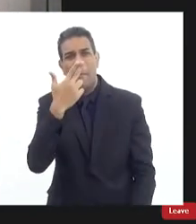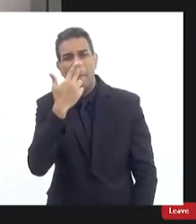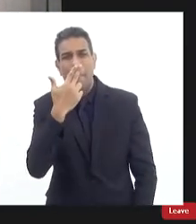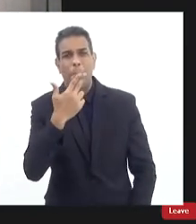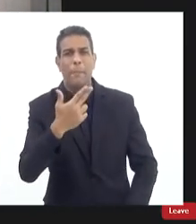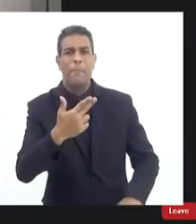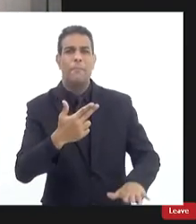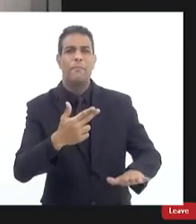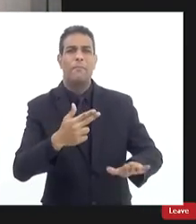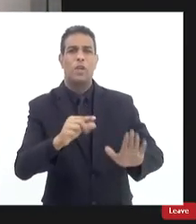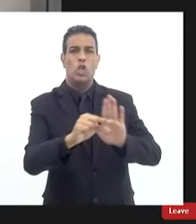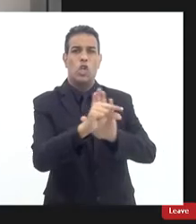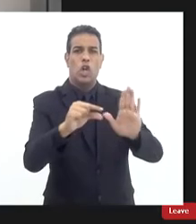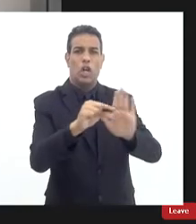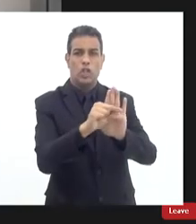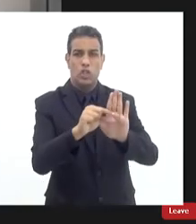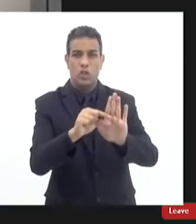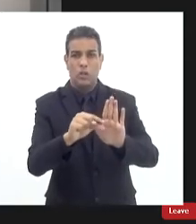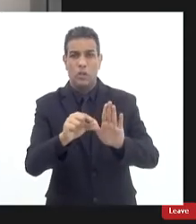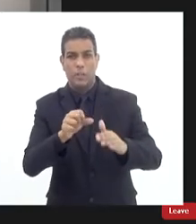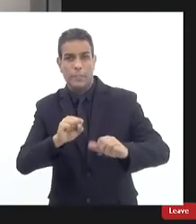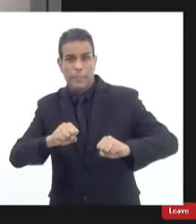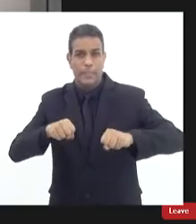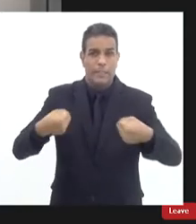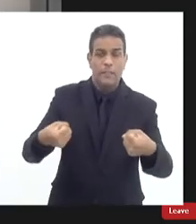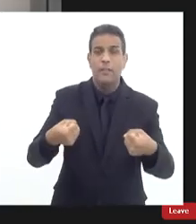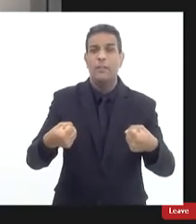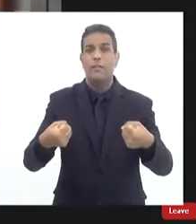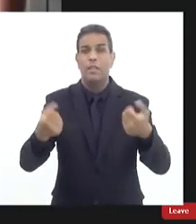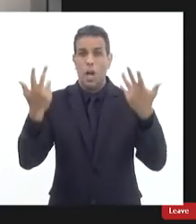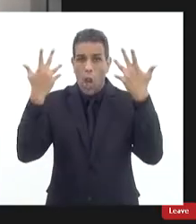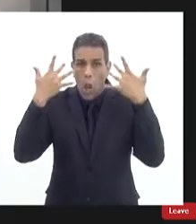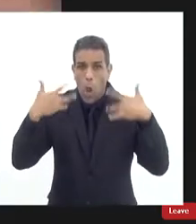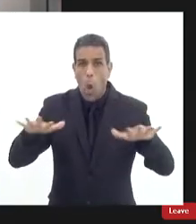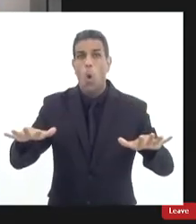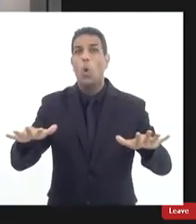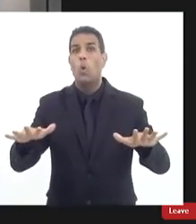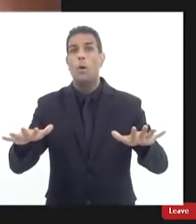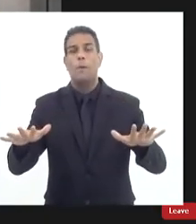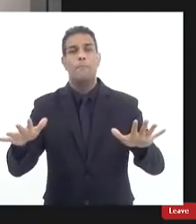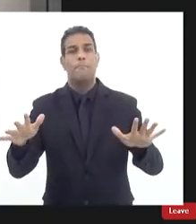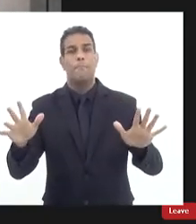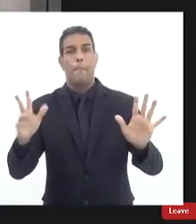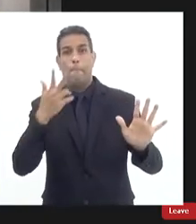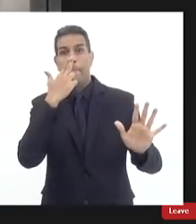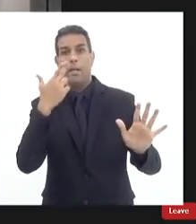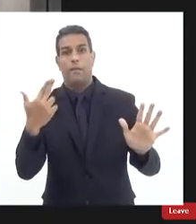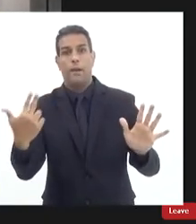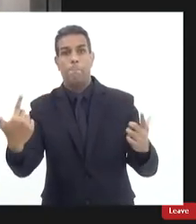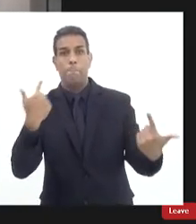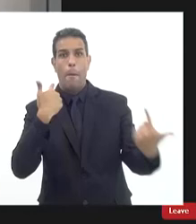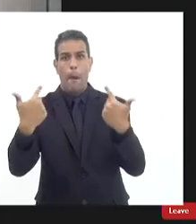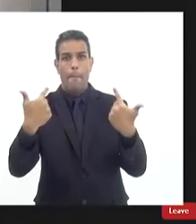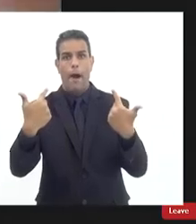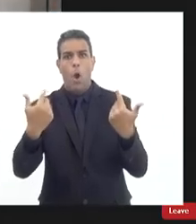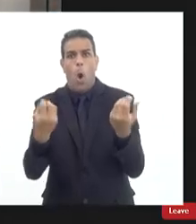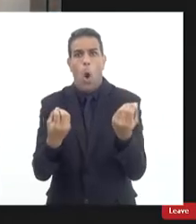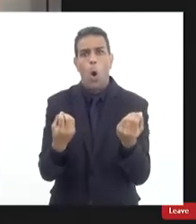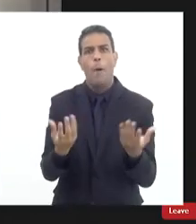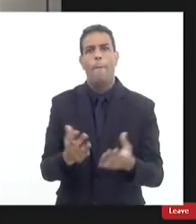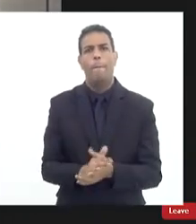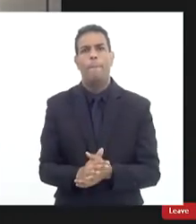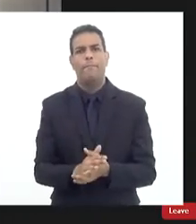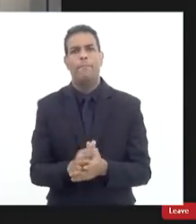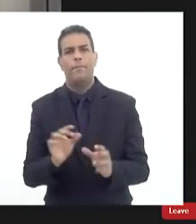25 você fala assim você tem que se defender numa agressão atual iminente iminente é o que presta a acontecer né lógico os meios